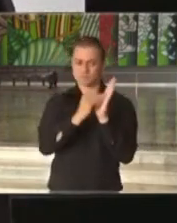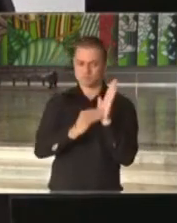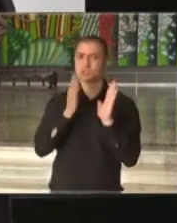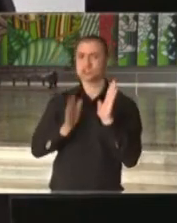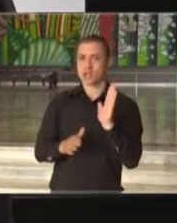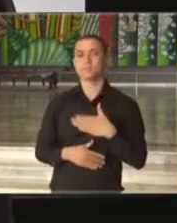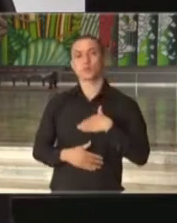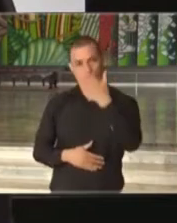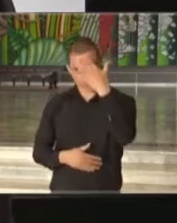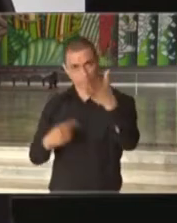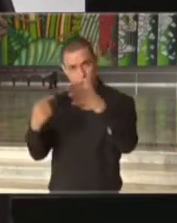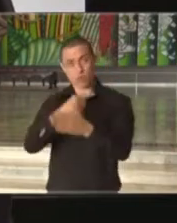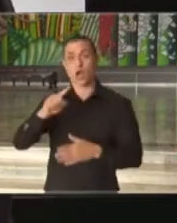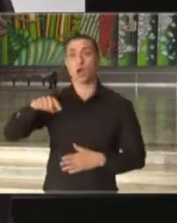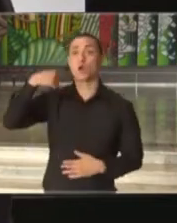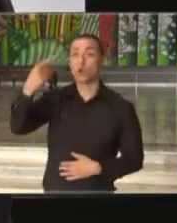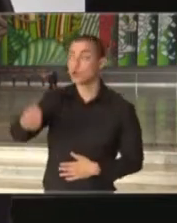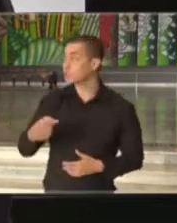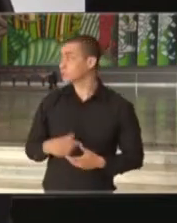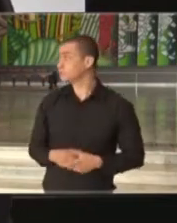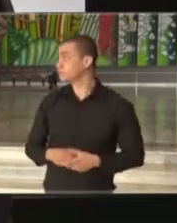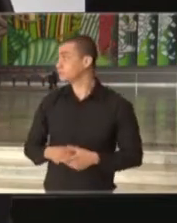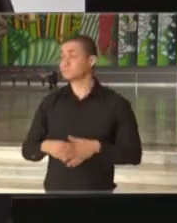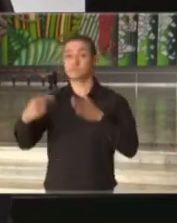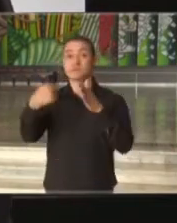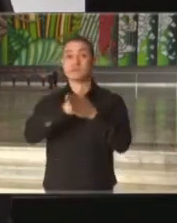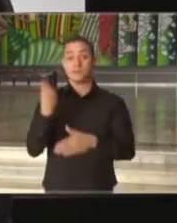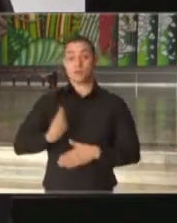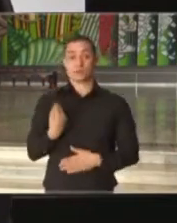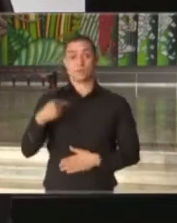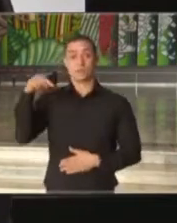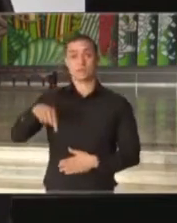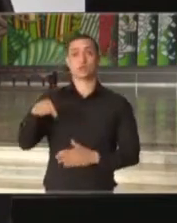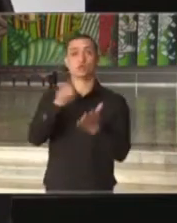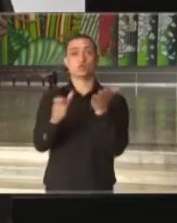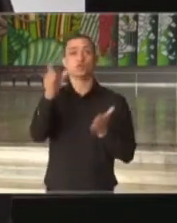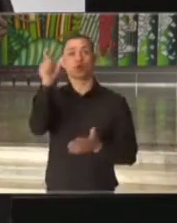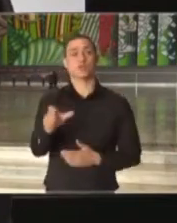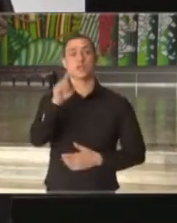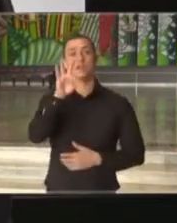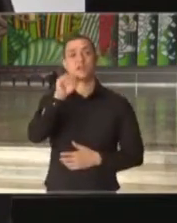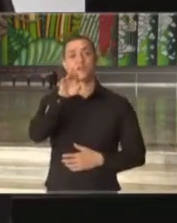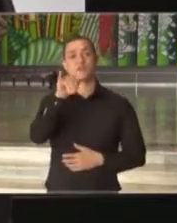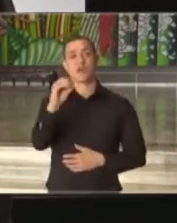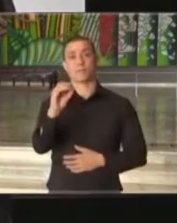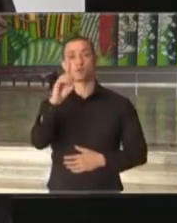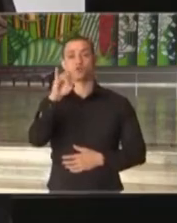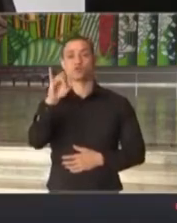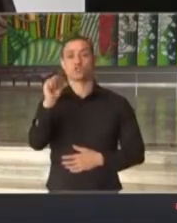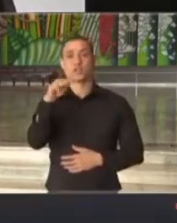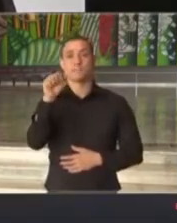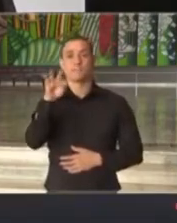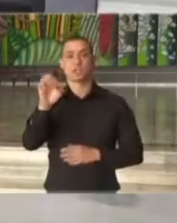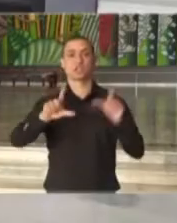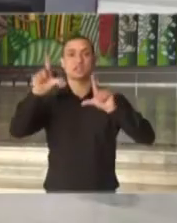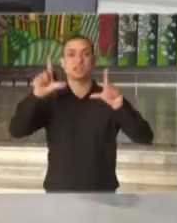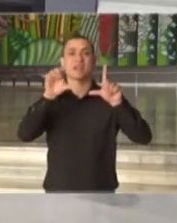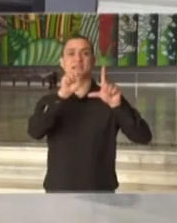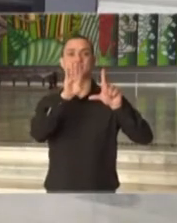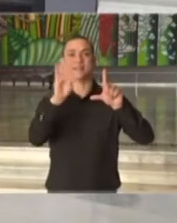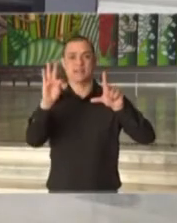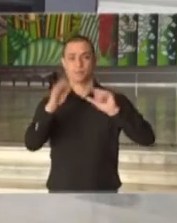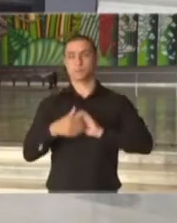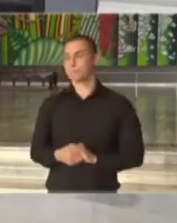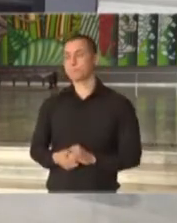Marina, muito obrigado. Vamos agora a uma pergunta presencial do jornalista Fábio Diamante, do SBT. Fábio,